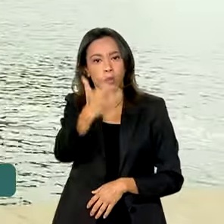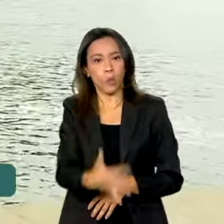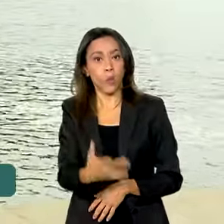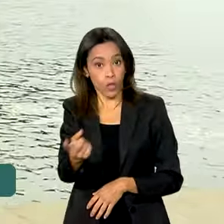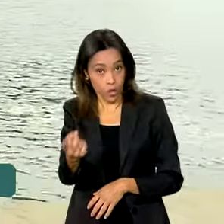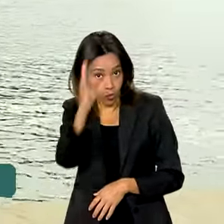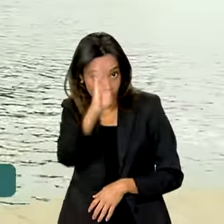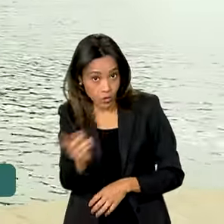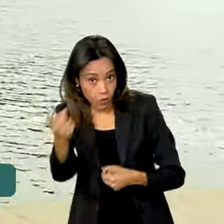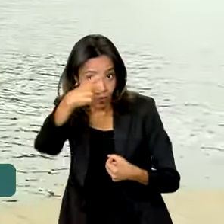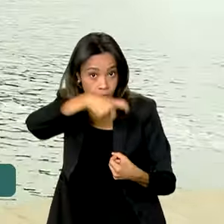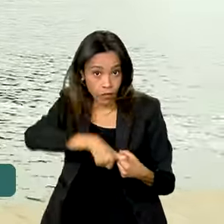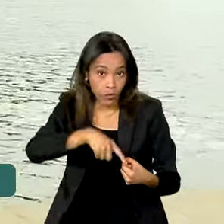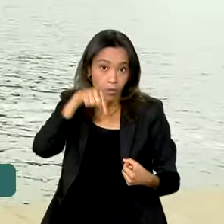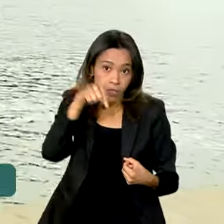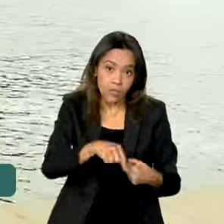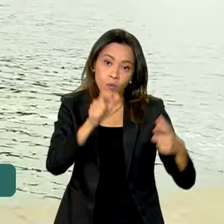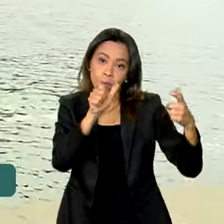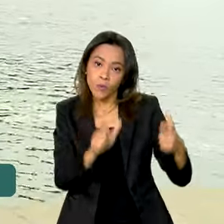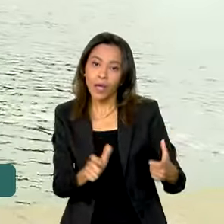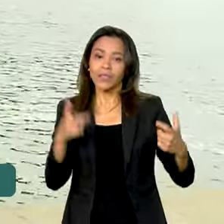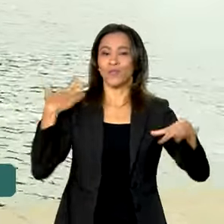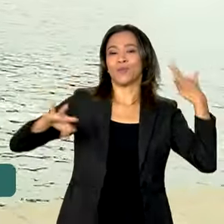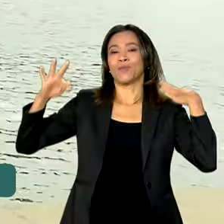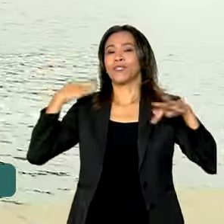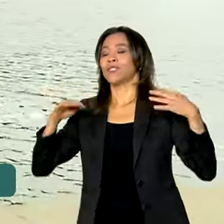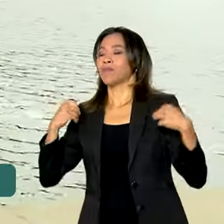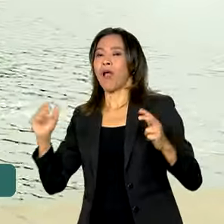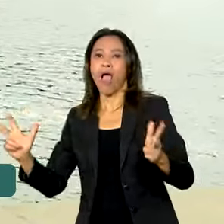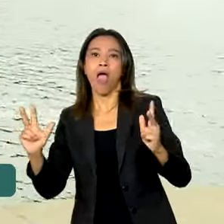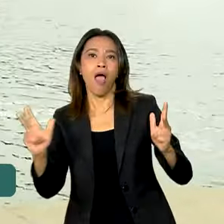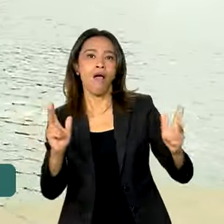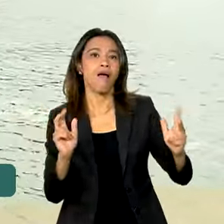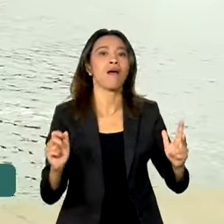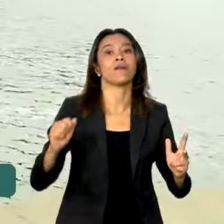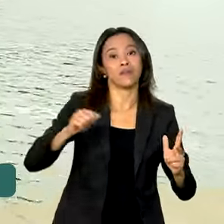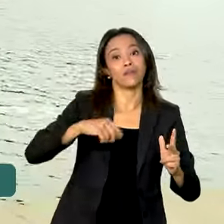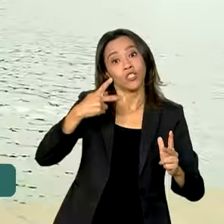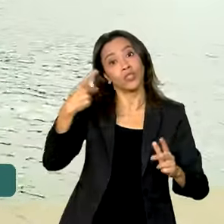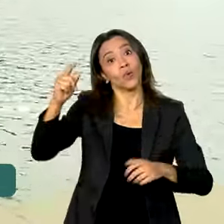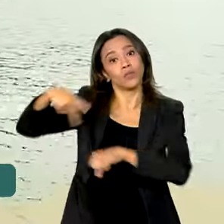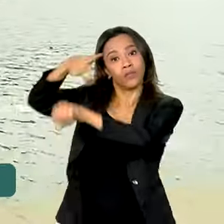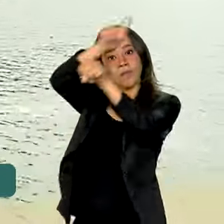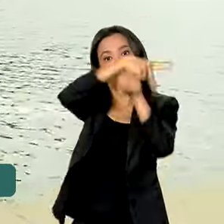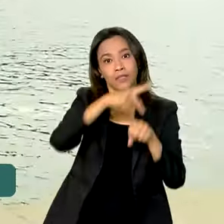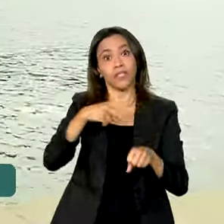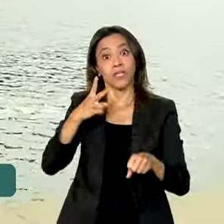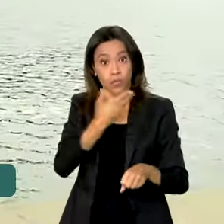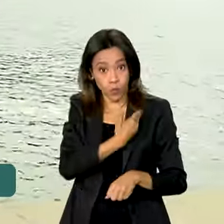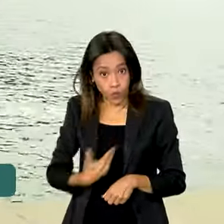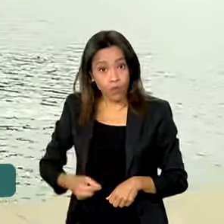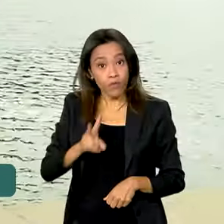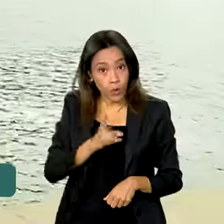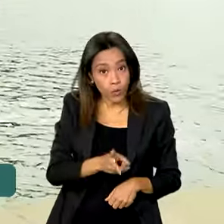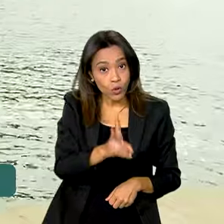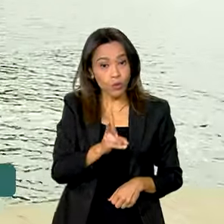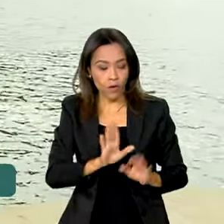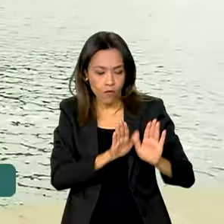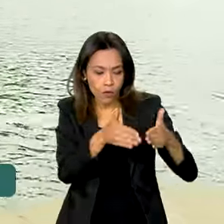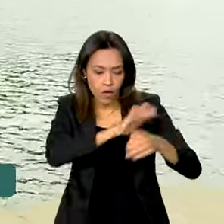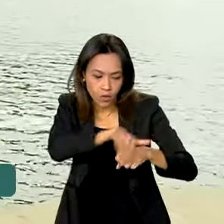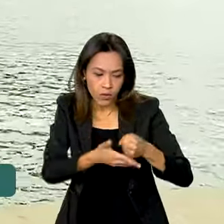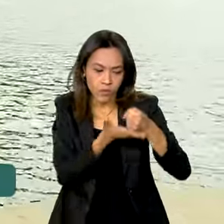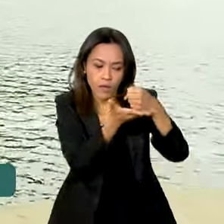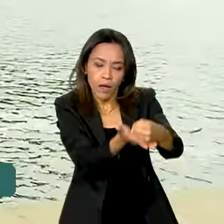atrativo para os turistas estrangeiros e disse que o governo vai continuar a investir em ações de sustentabilidade e